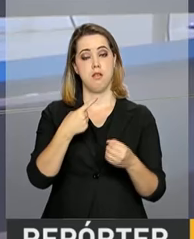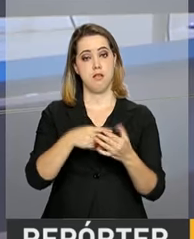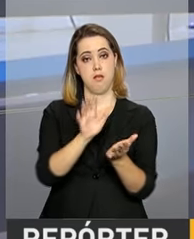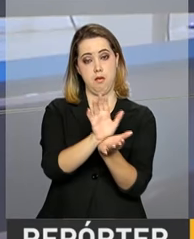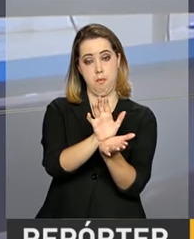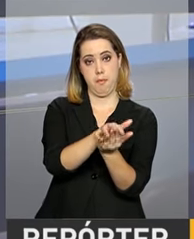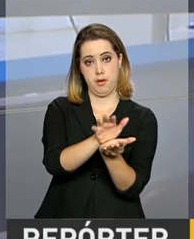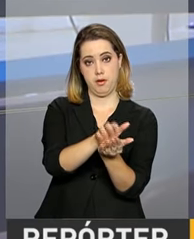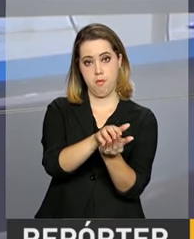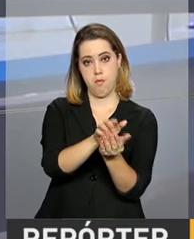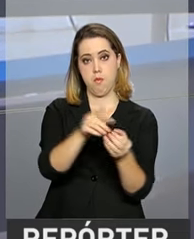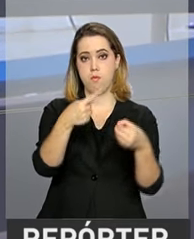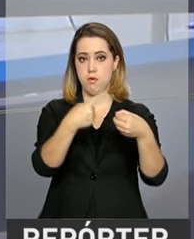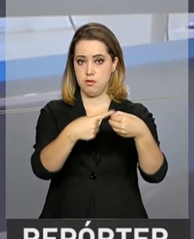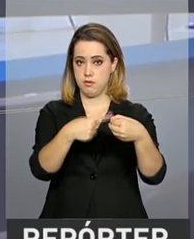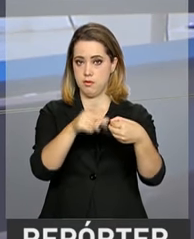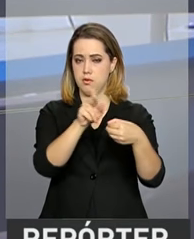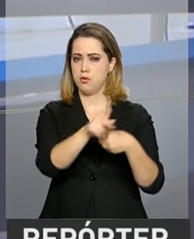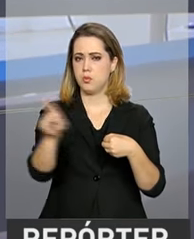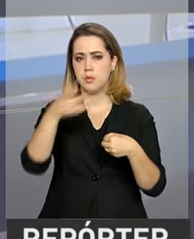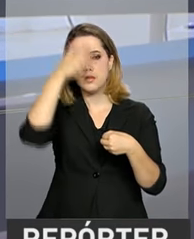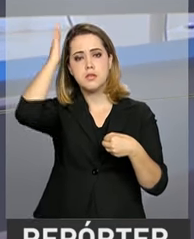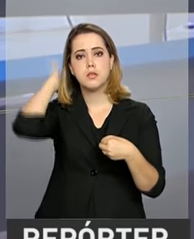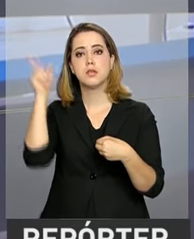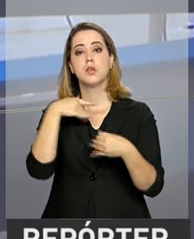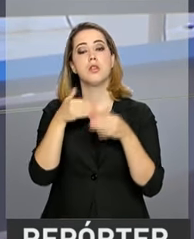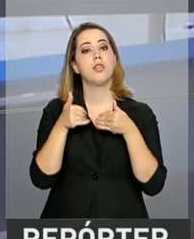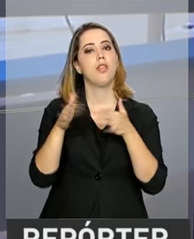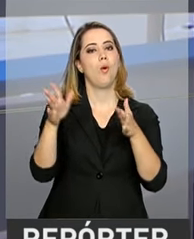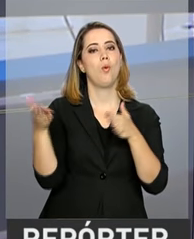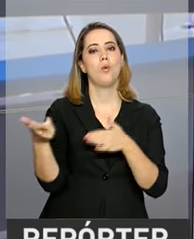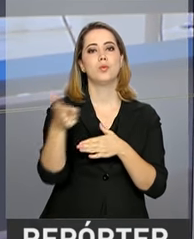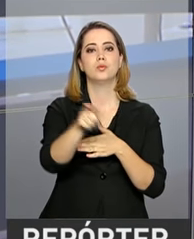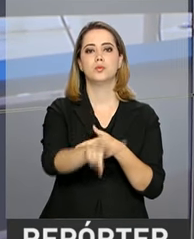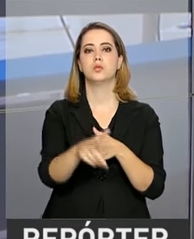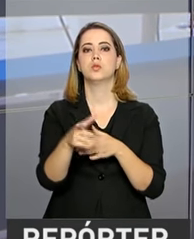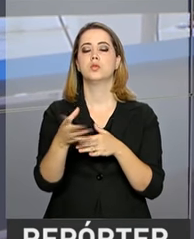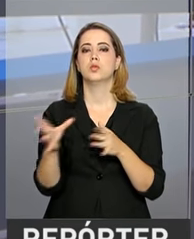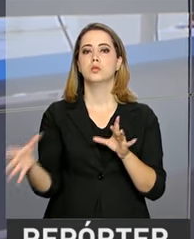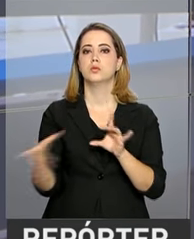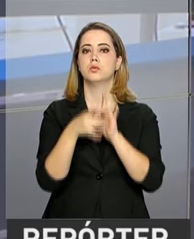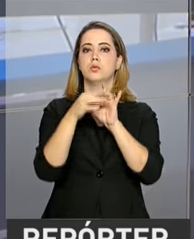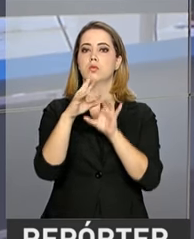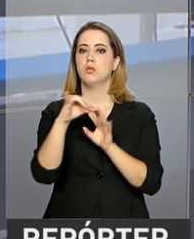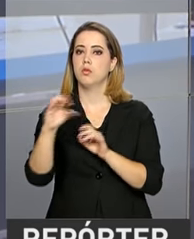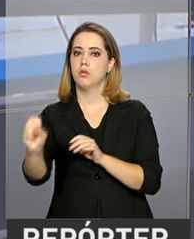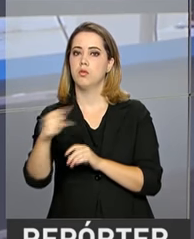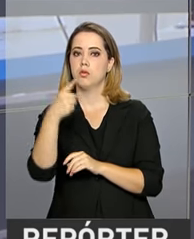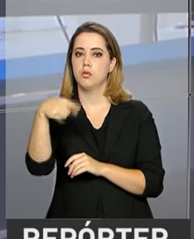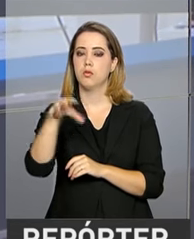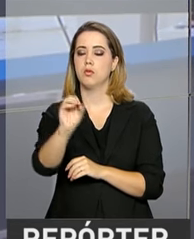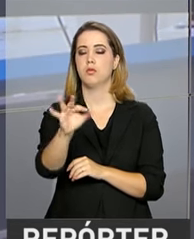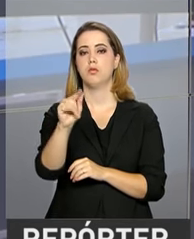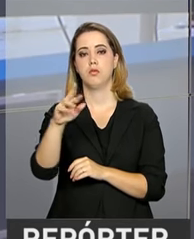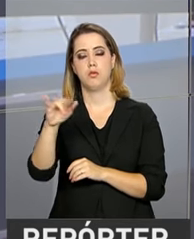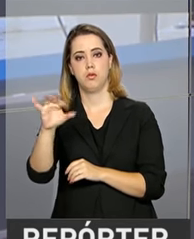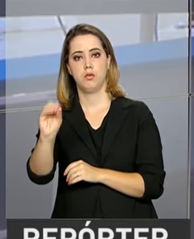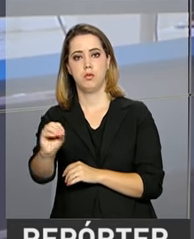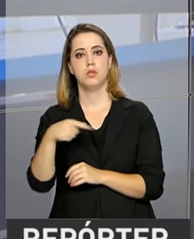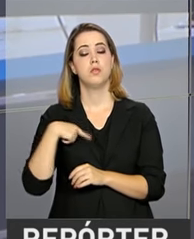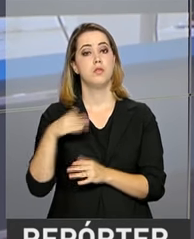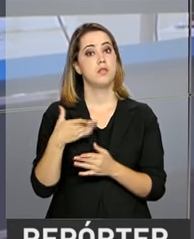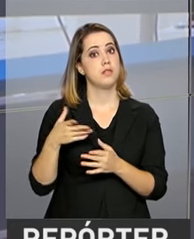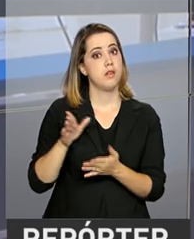no município de Floresta, o presidente Michel Temer inaugurou mais uma etapa do programa de integração do Rio São Francisco. Ele